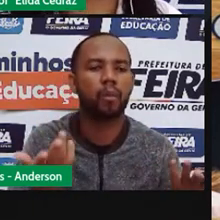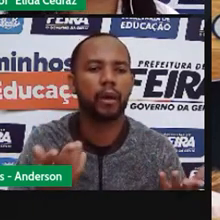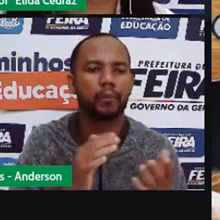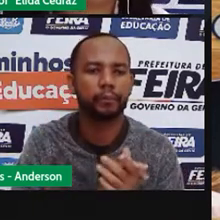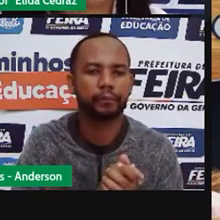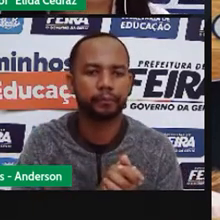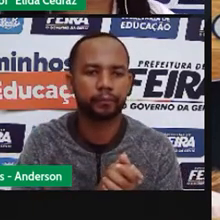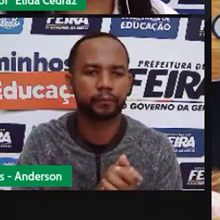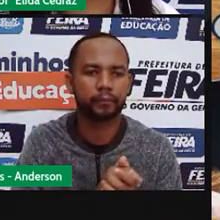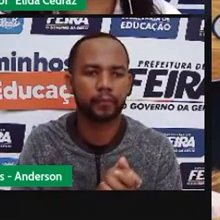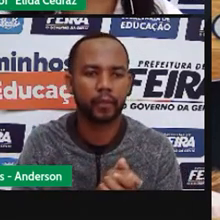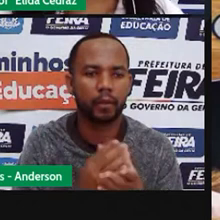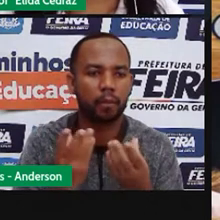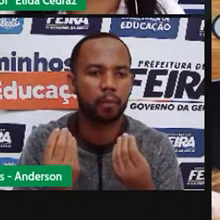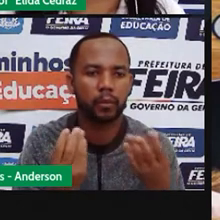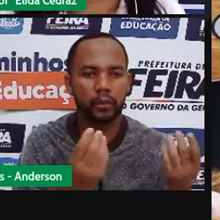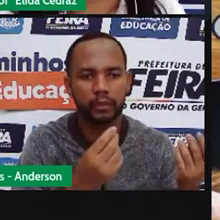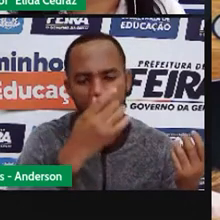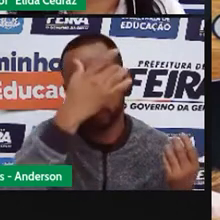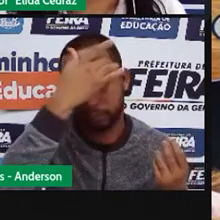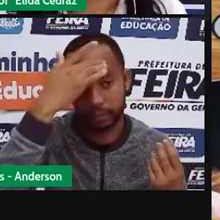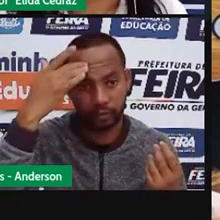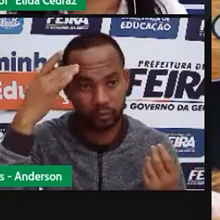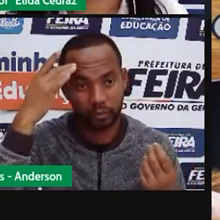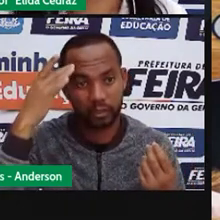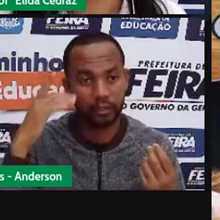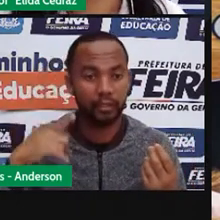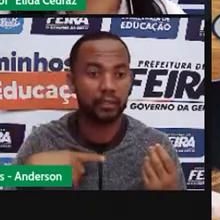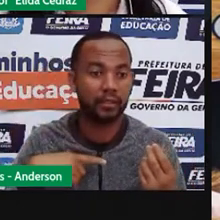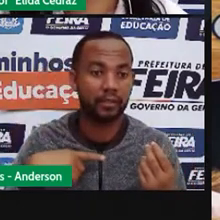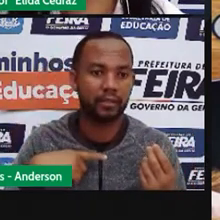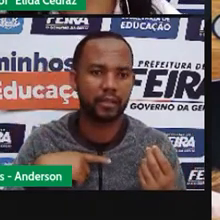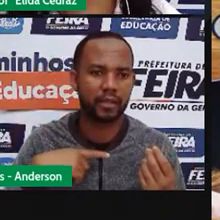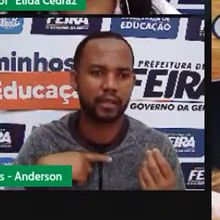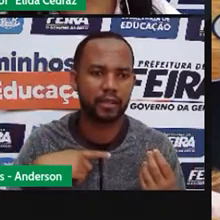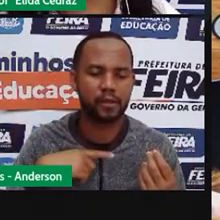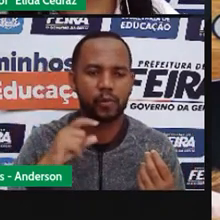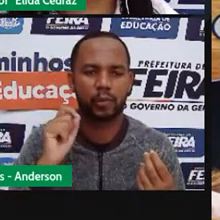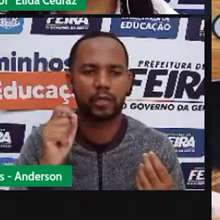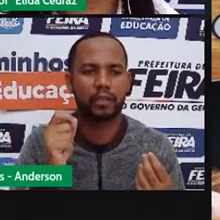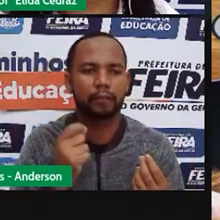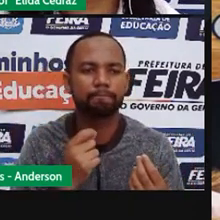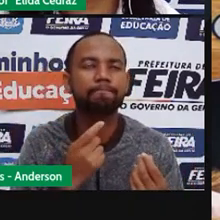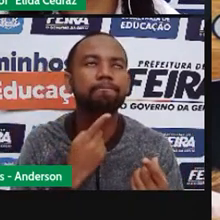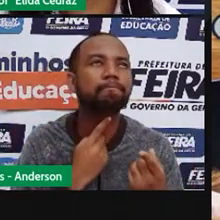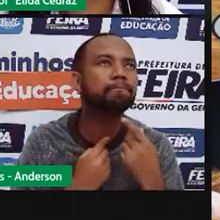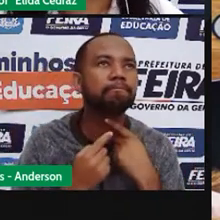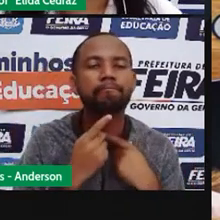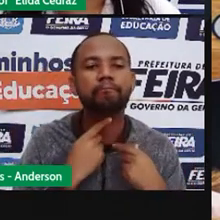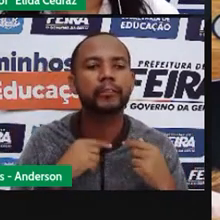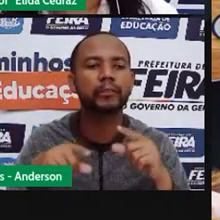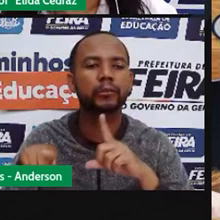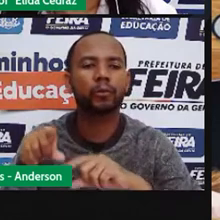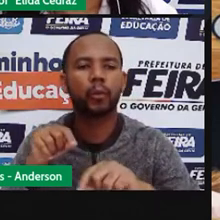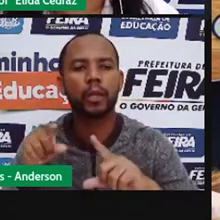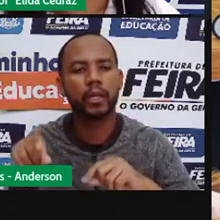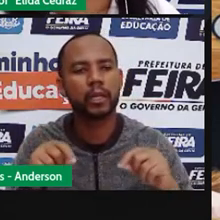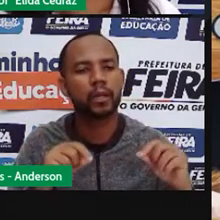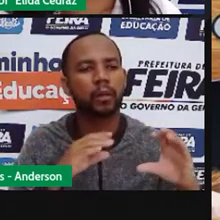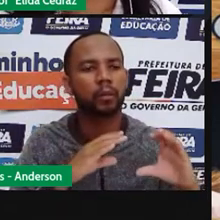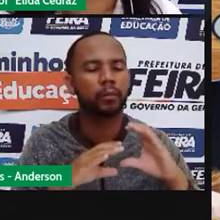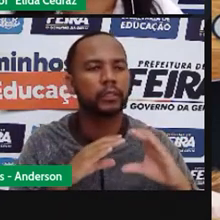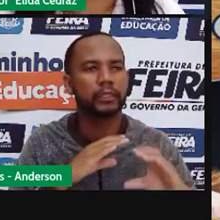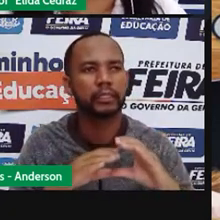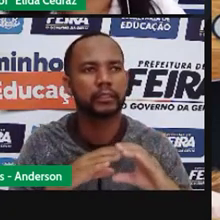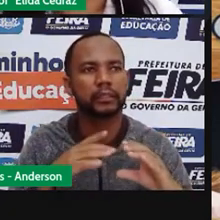Pois é, muitas pessoas, elas têm preferências nos meios de comunicação. Existem pessoas que